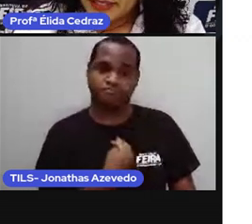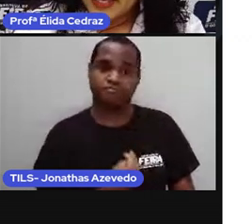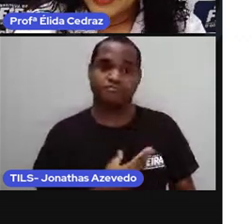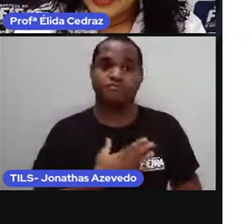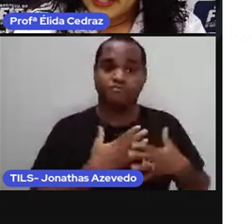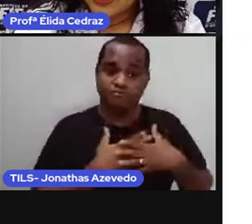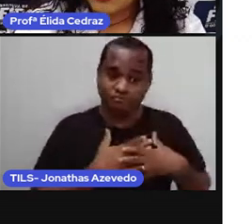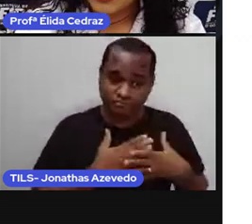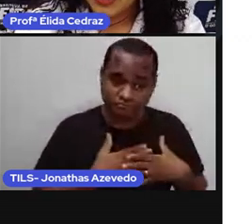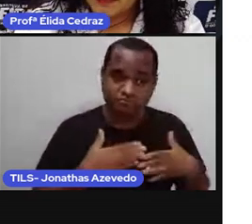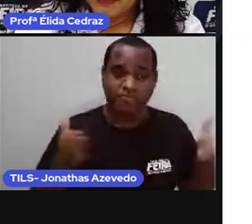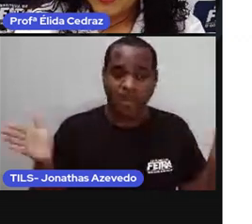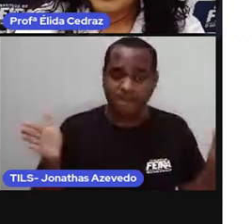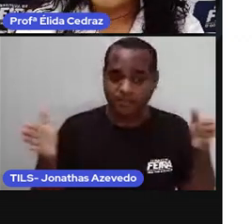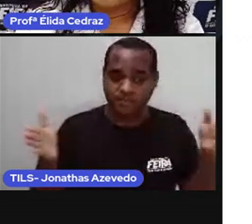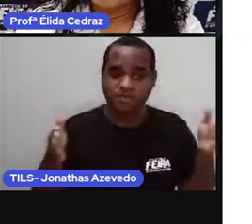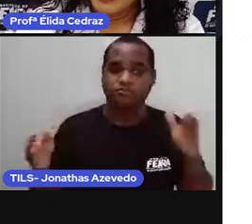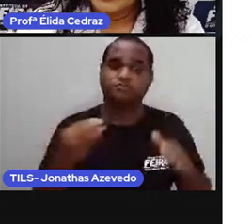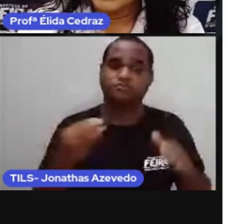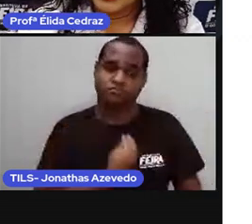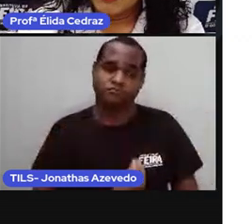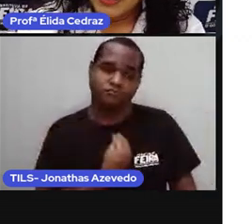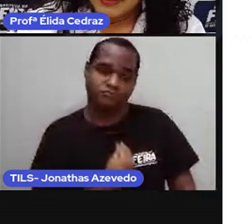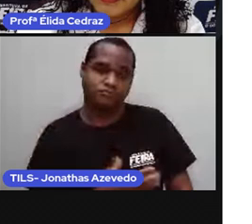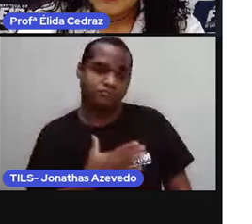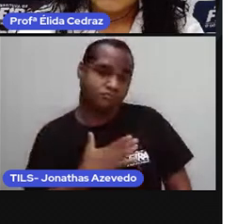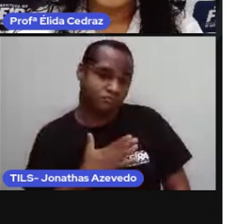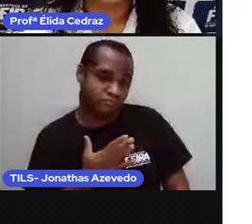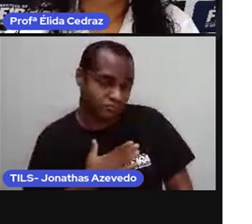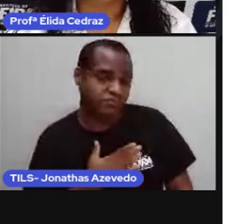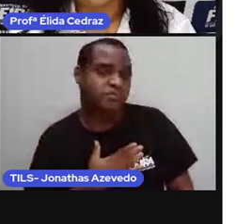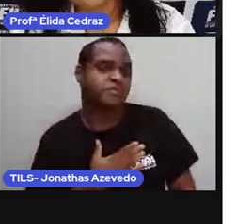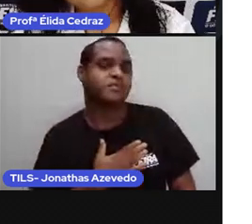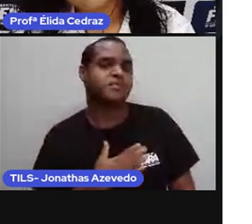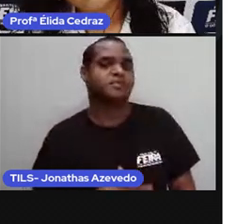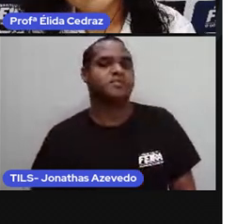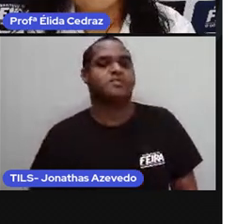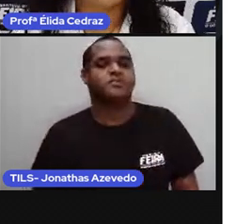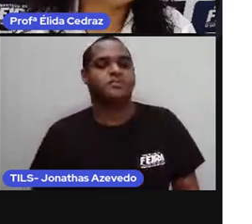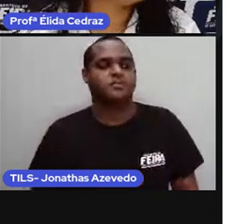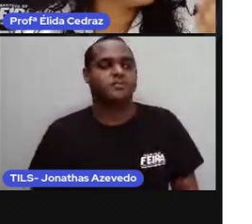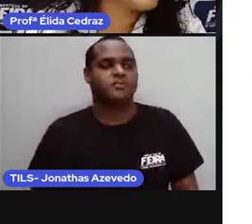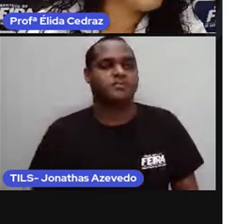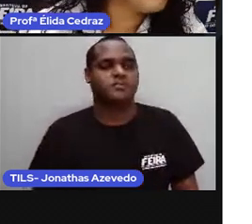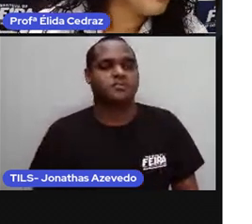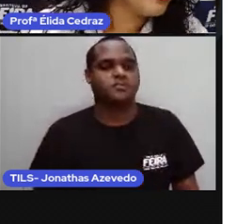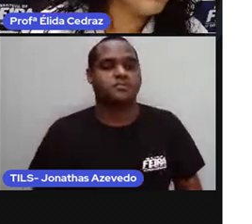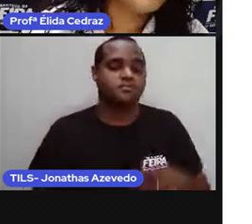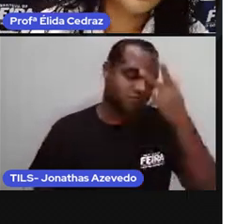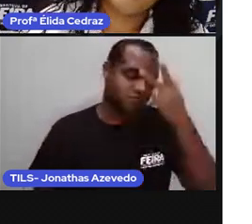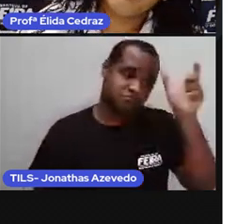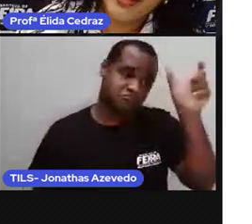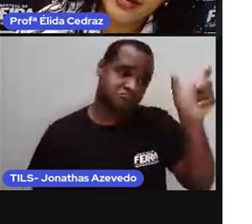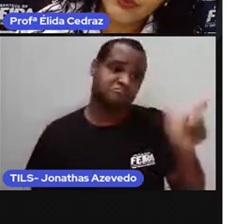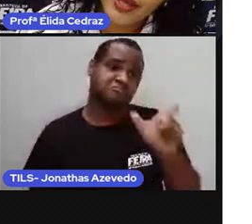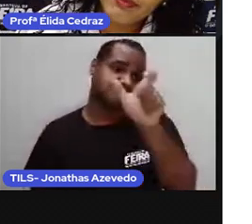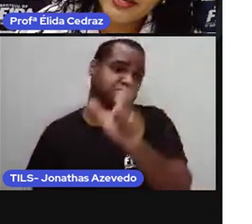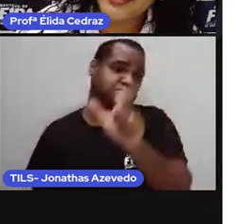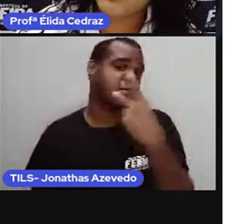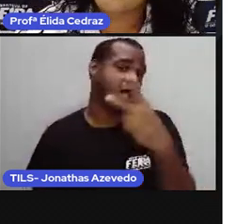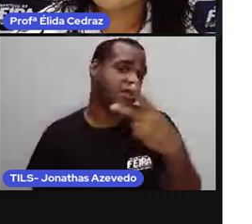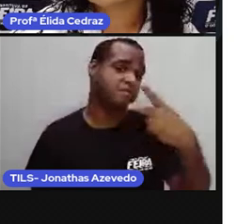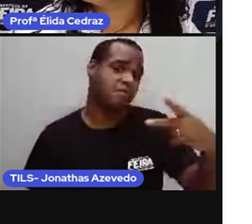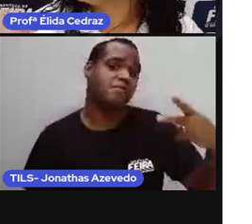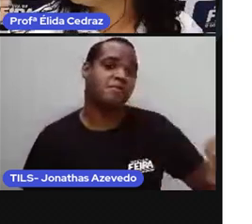minha linha do tempo fala de mim. A linha do tempo de Gabriel só fala do